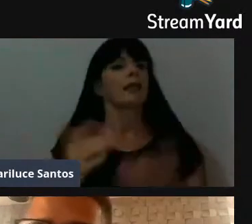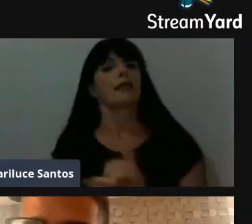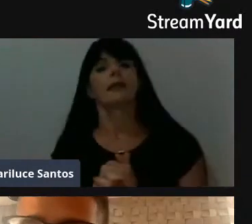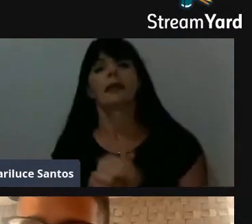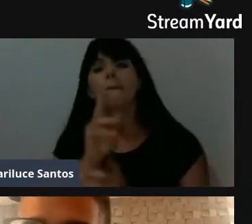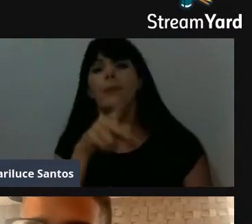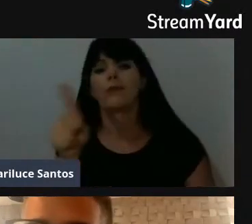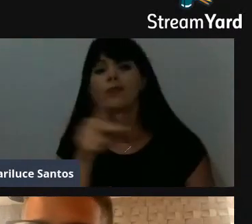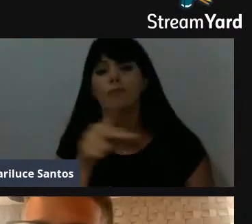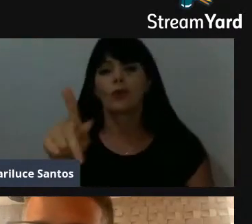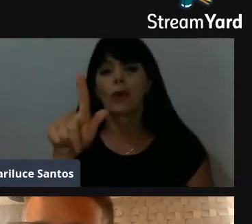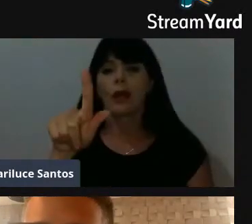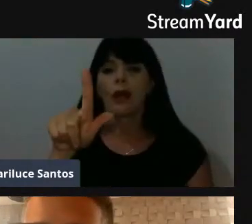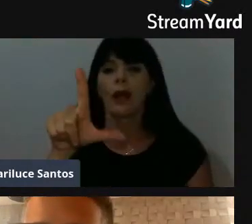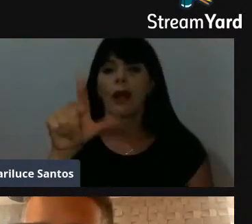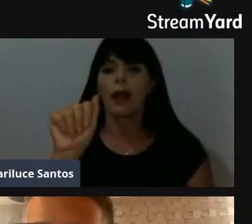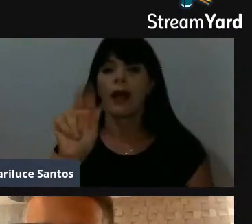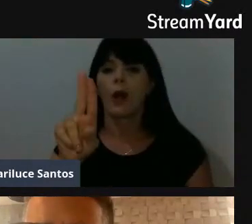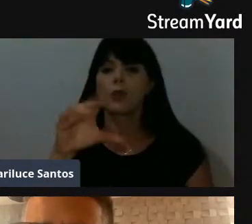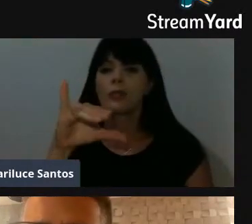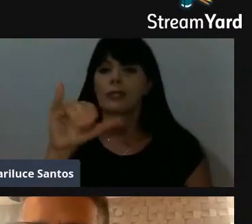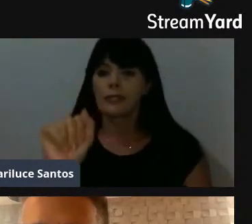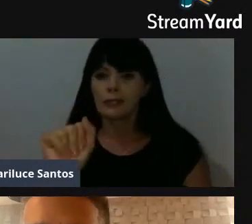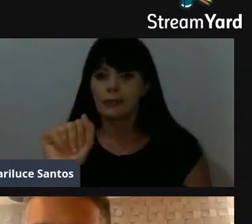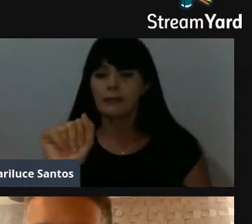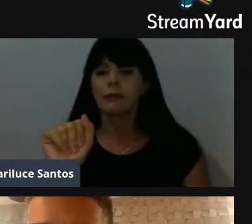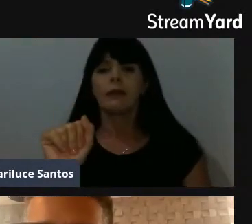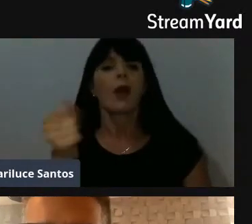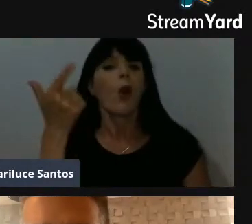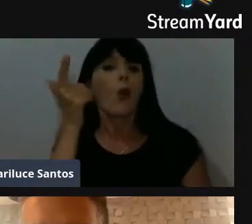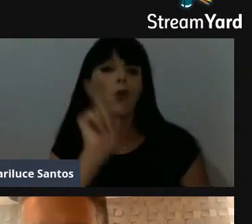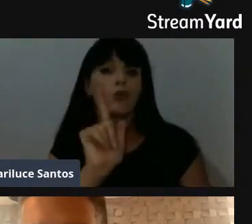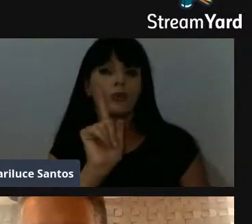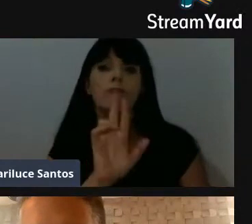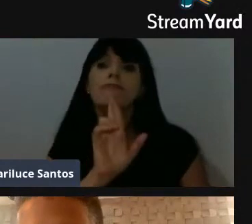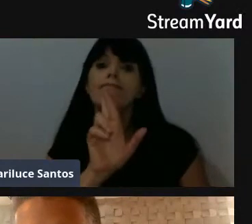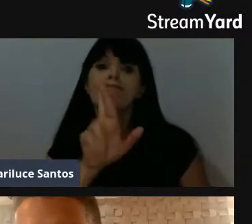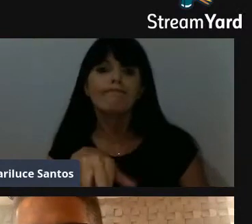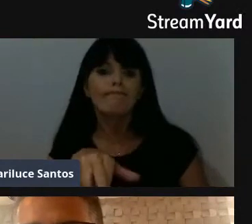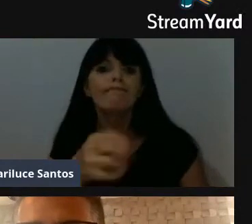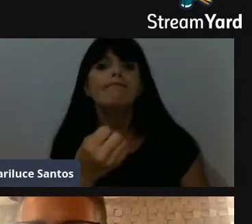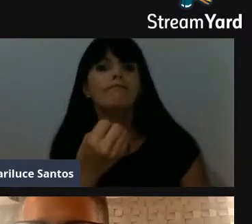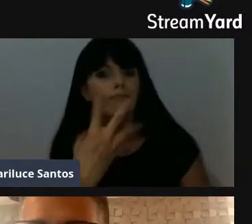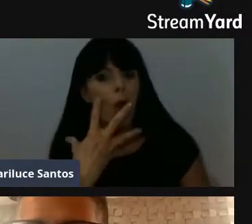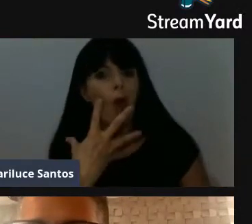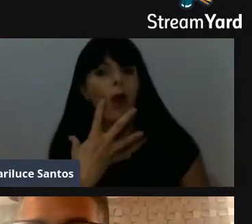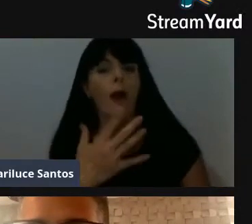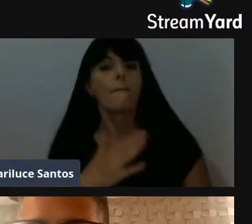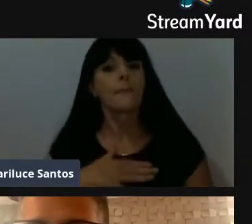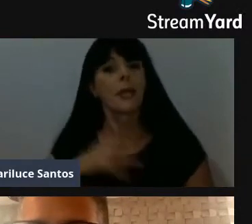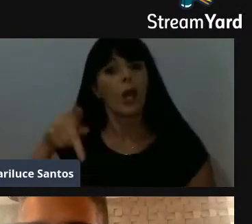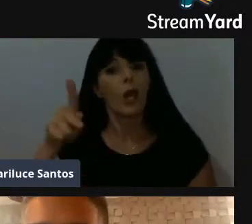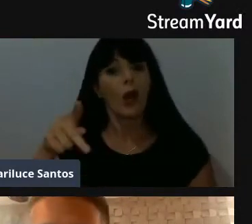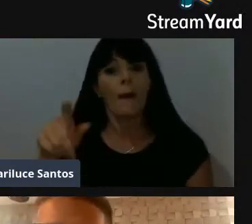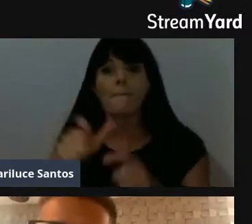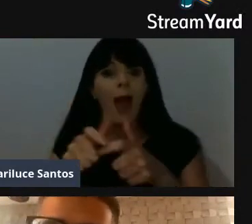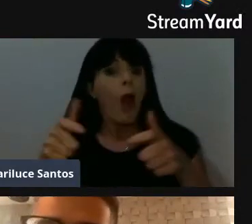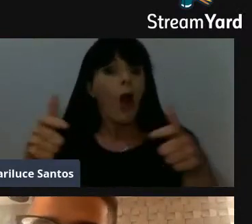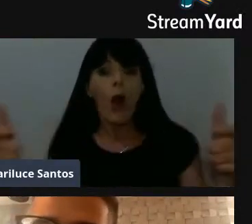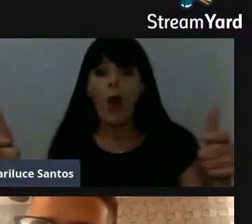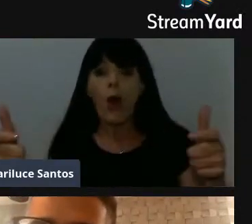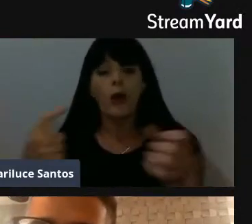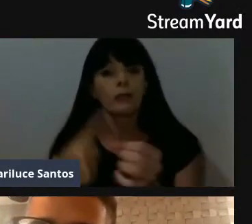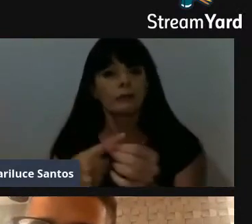da professora Glaucia, com a querida Glaucia, eu lembro que eu consegui um resultado exitoso, acho que a minha nota foi a maior da cidade.